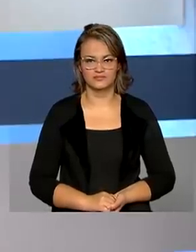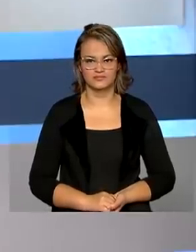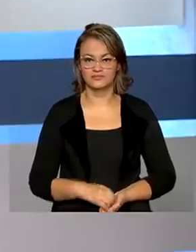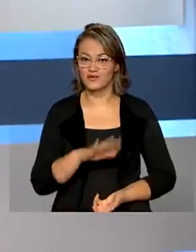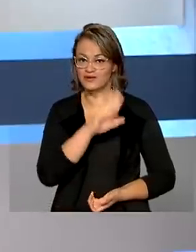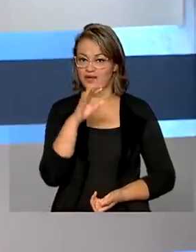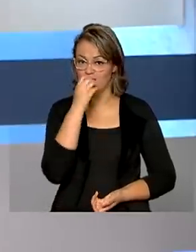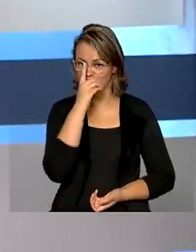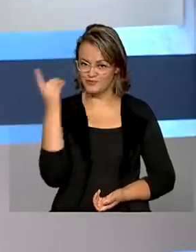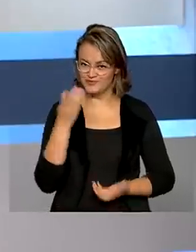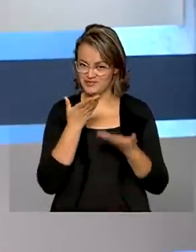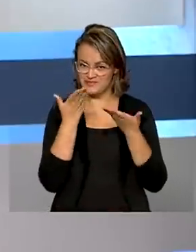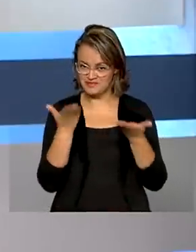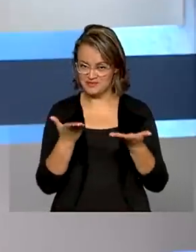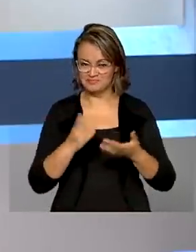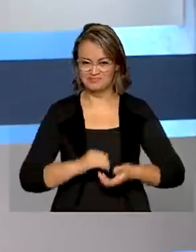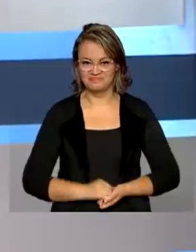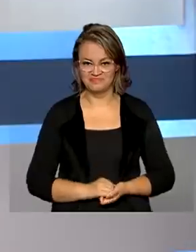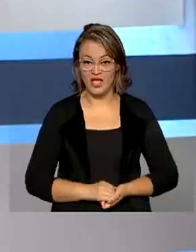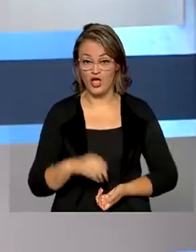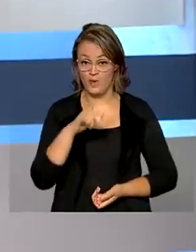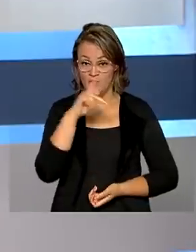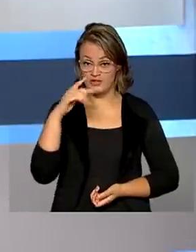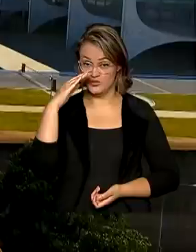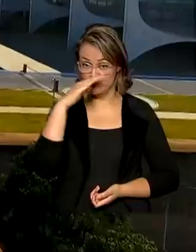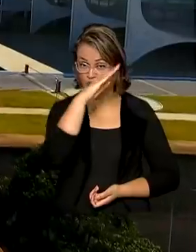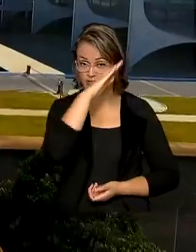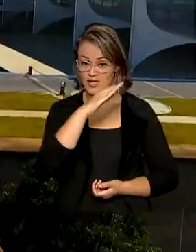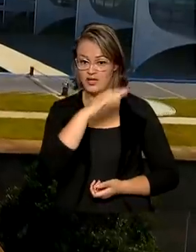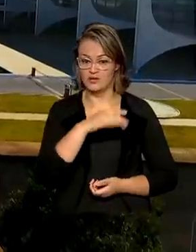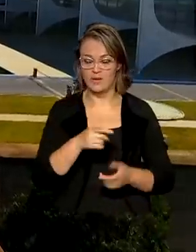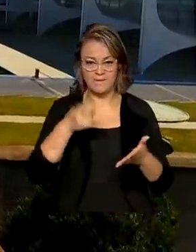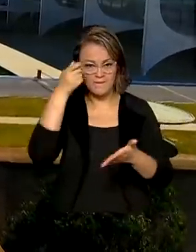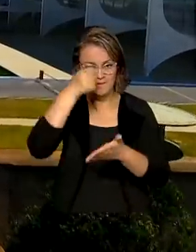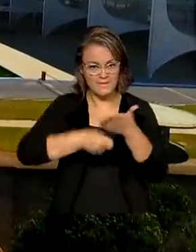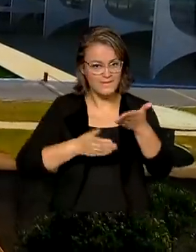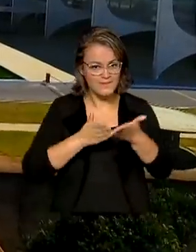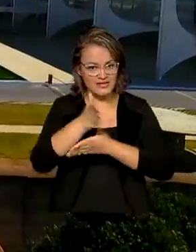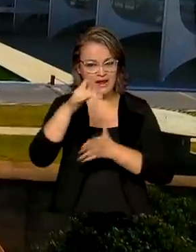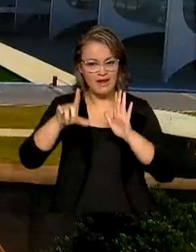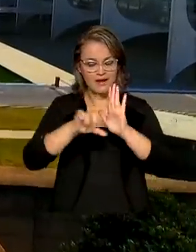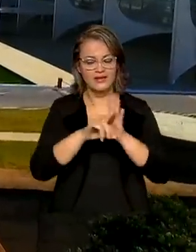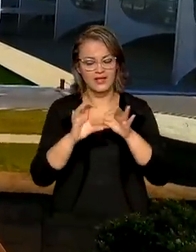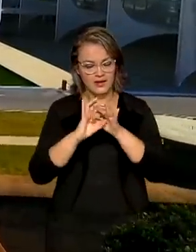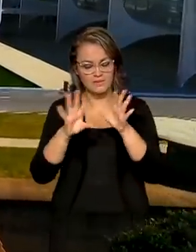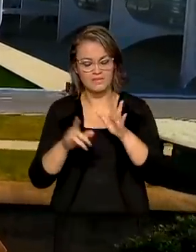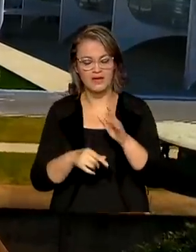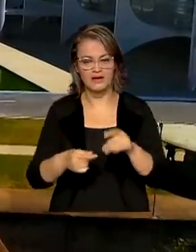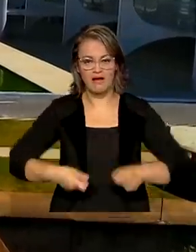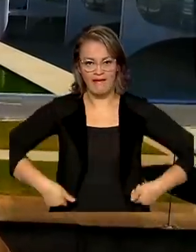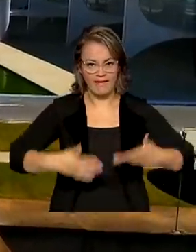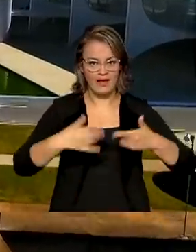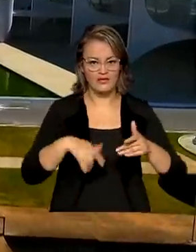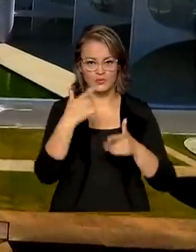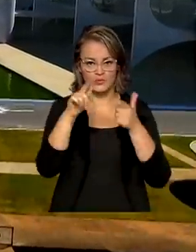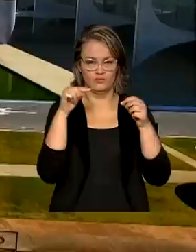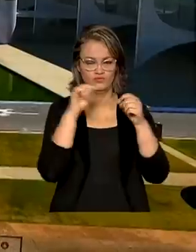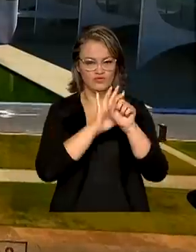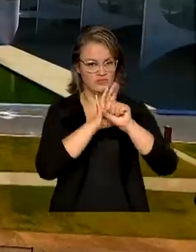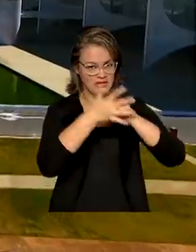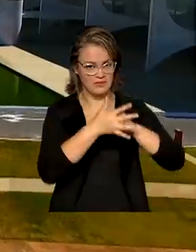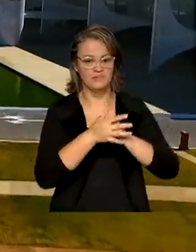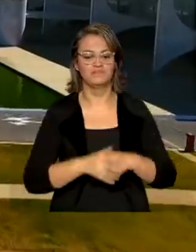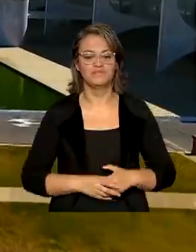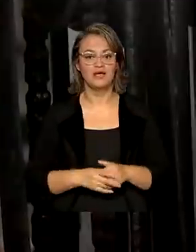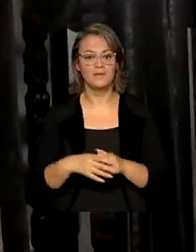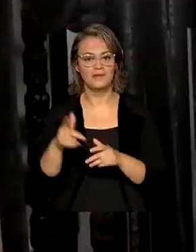Olá, muito bom dia pra você. Presidente Jair Bolsonaro sanciona a lei que permite gastos extras com a pandemia, com foco na